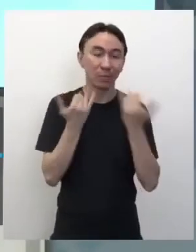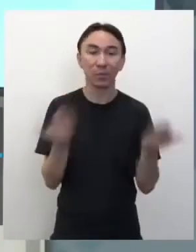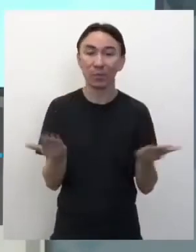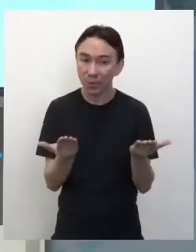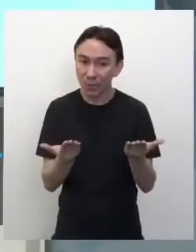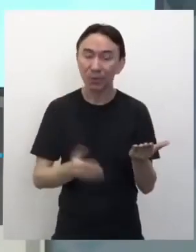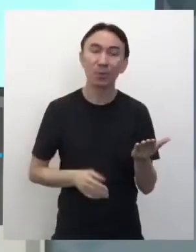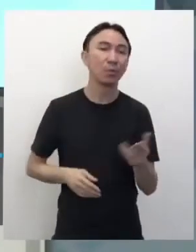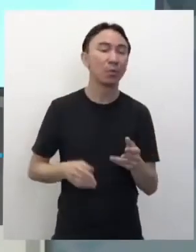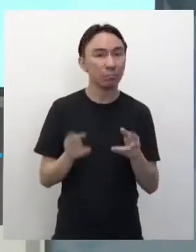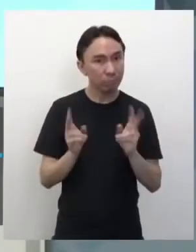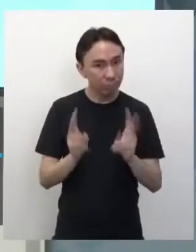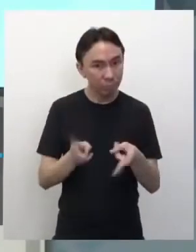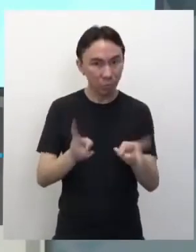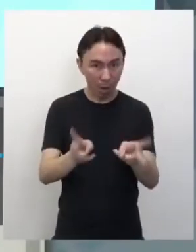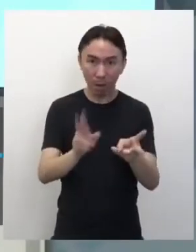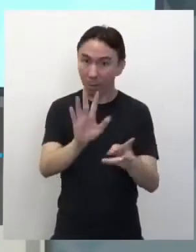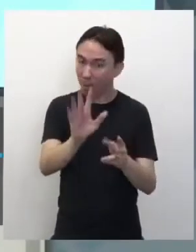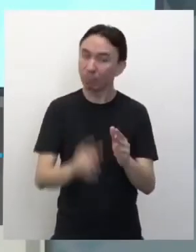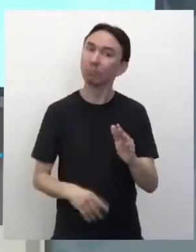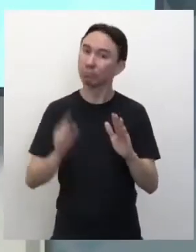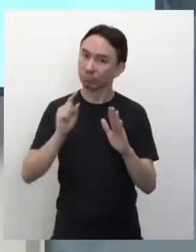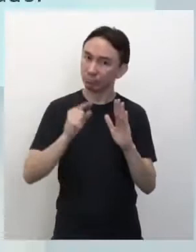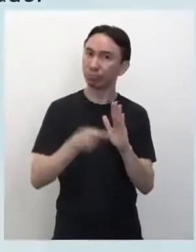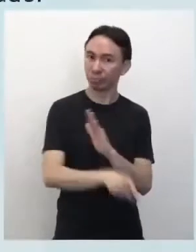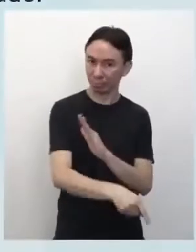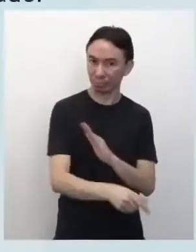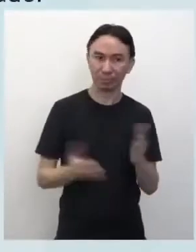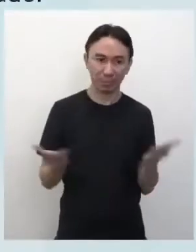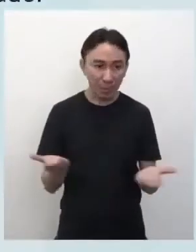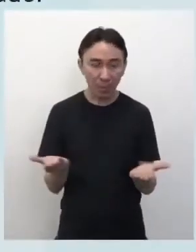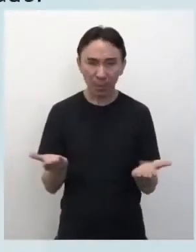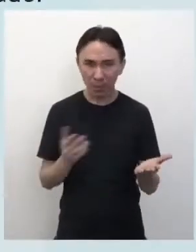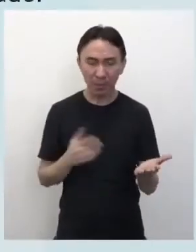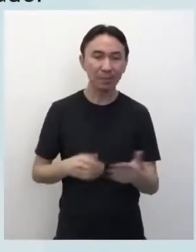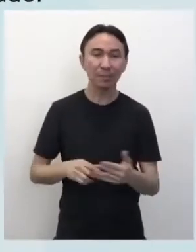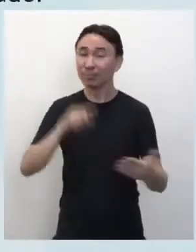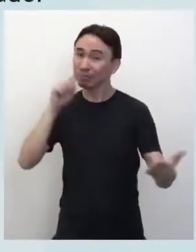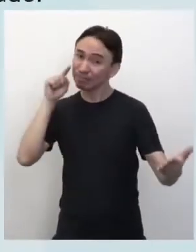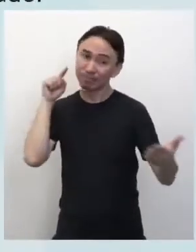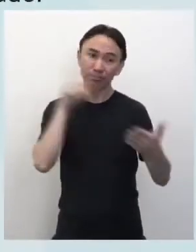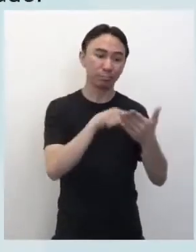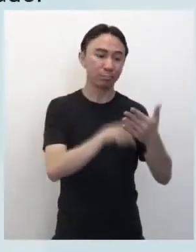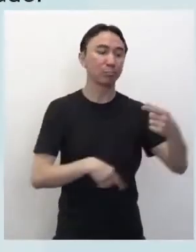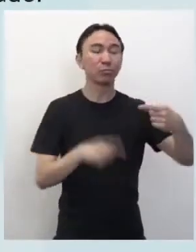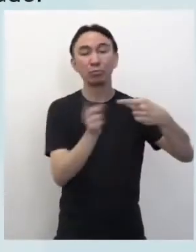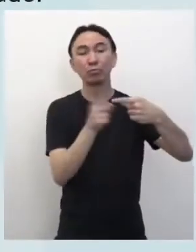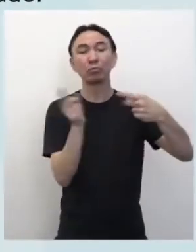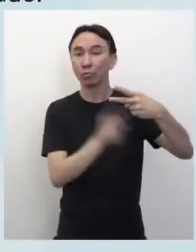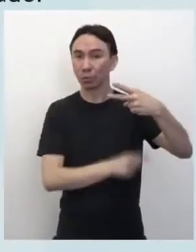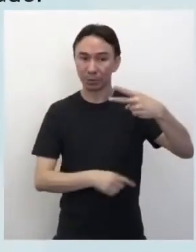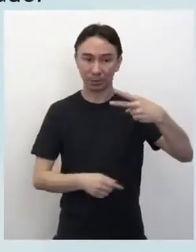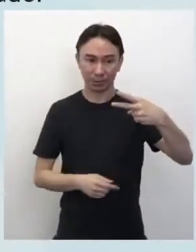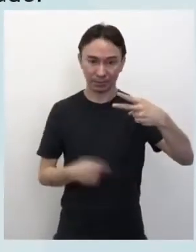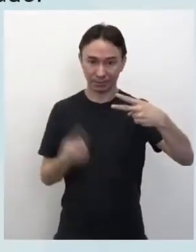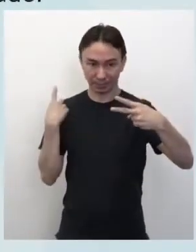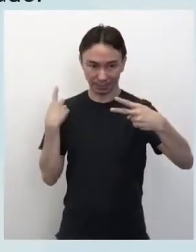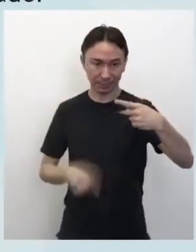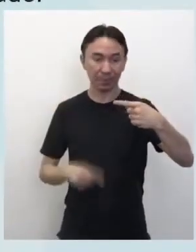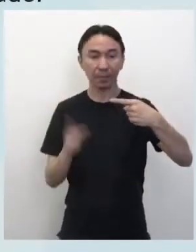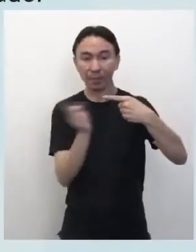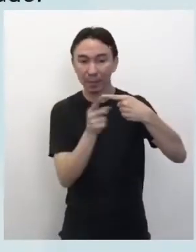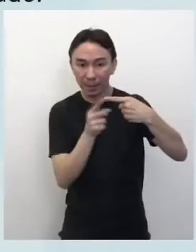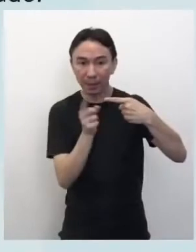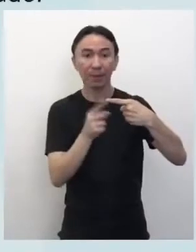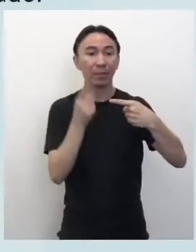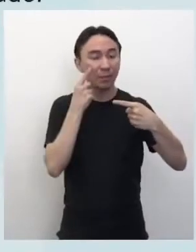aprofundando, tá bom? O objetivo da aula, ou objetivos, identificar recursos linguísticos presentes